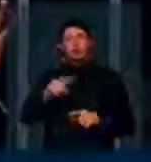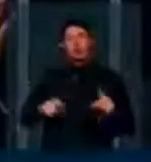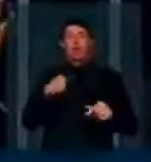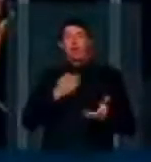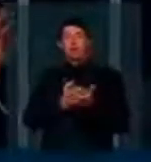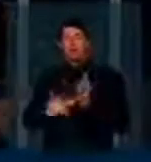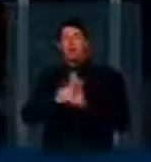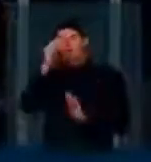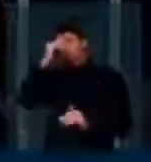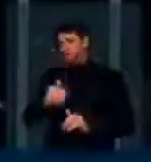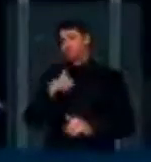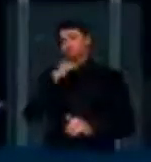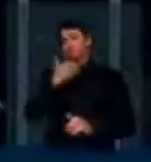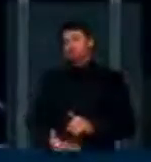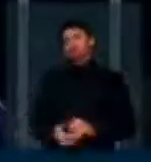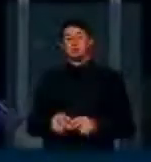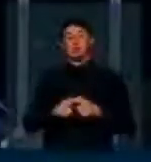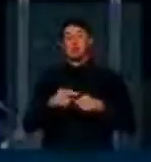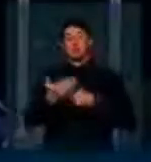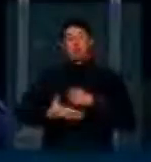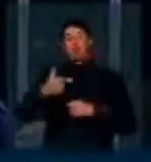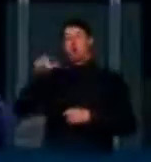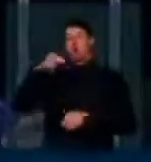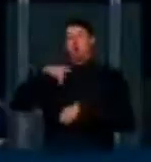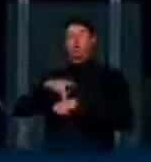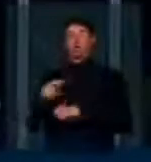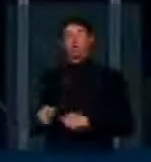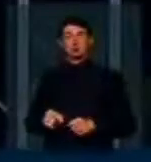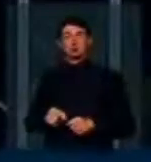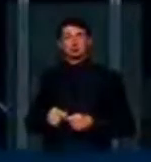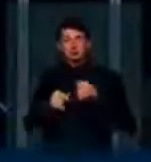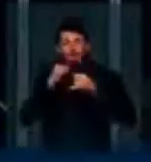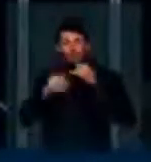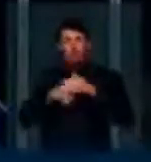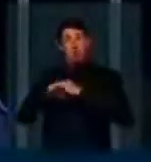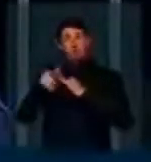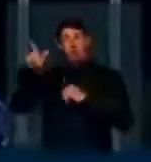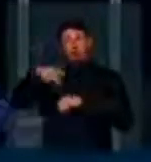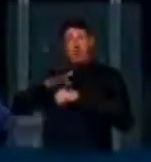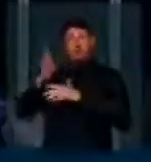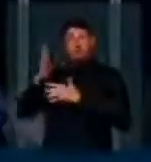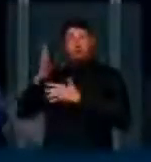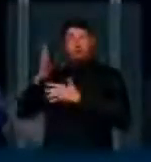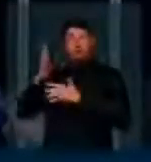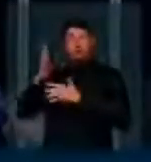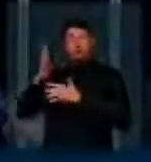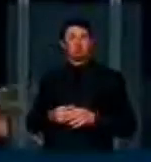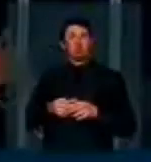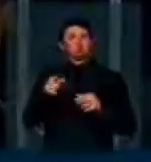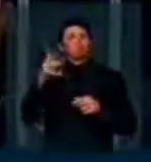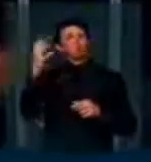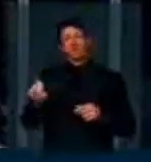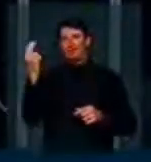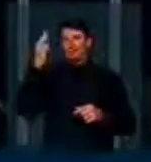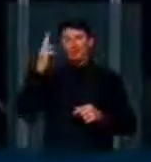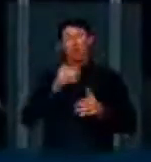cumprir a legislação brasileira, porque a minha matriz está em outro país, e os dados são guardados pela minha matriz em outro país. Isso não é aceitável.